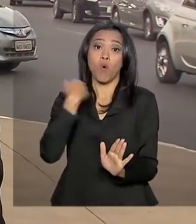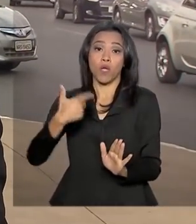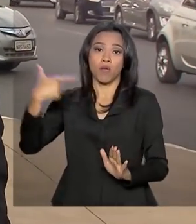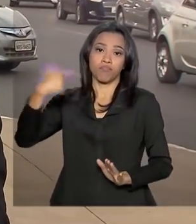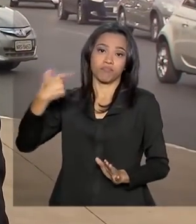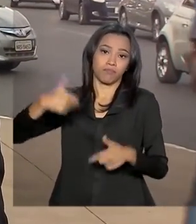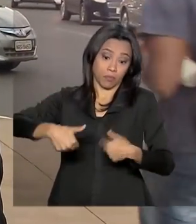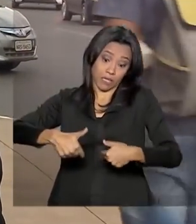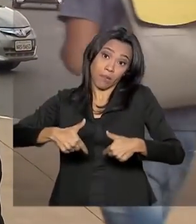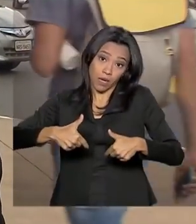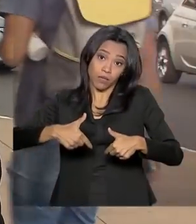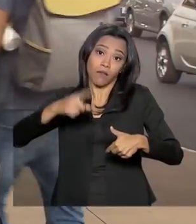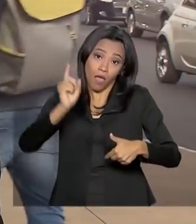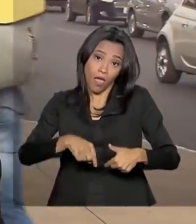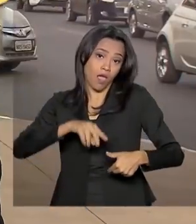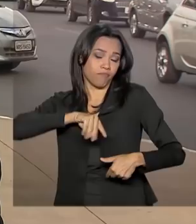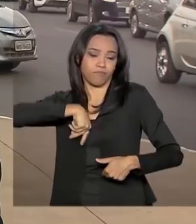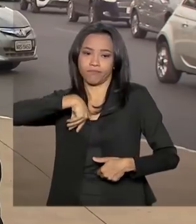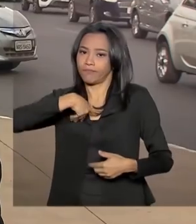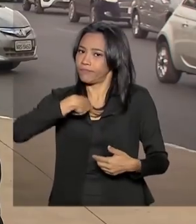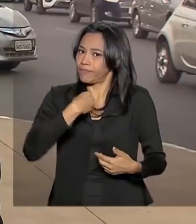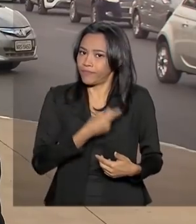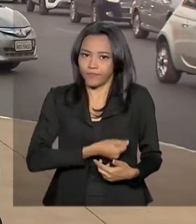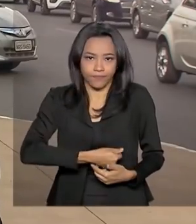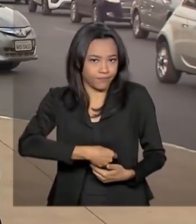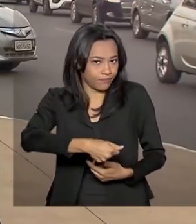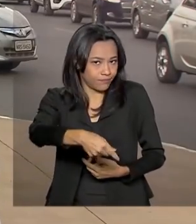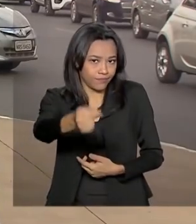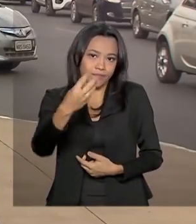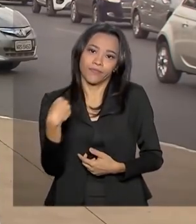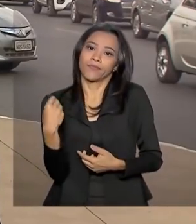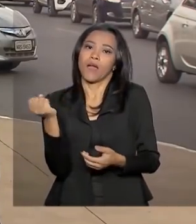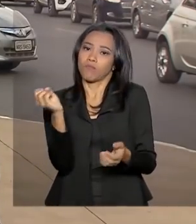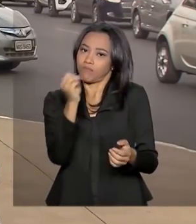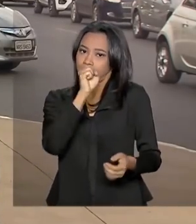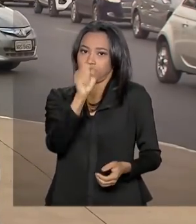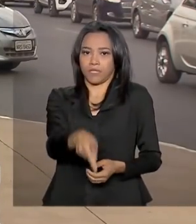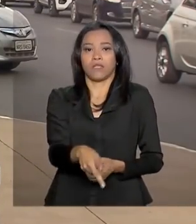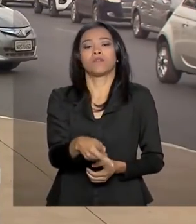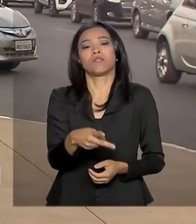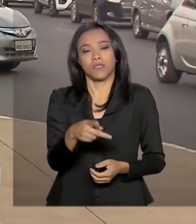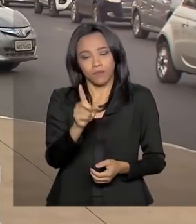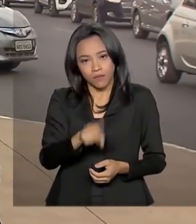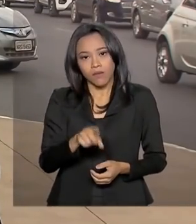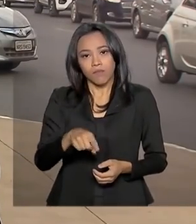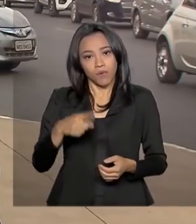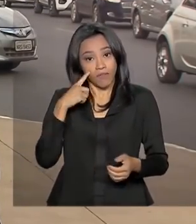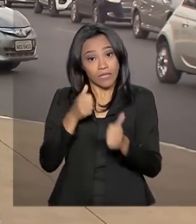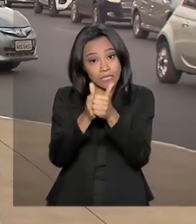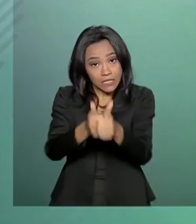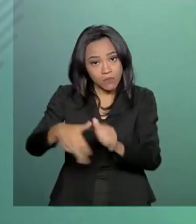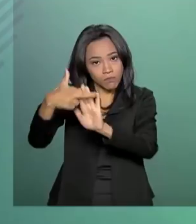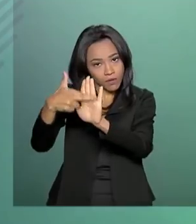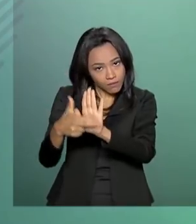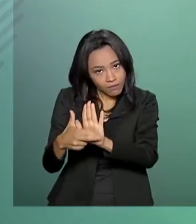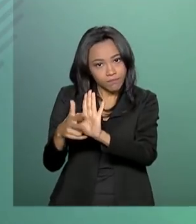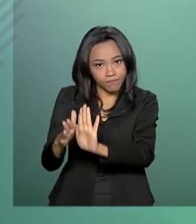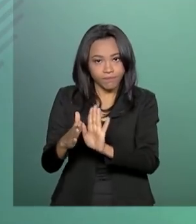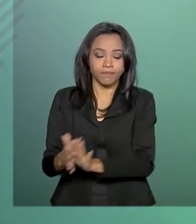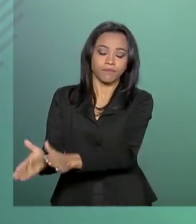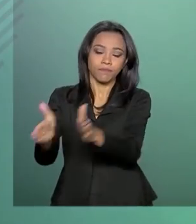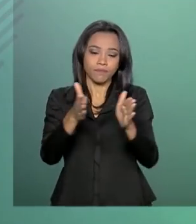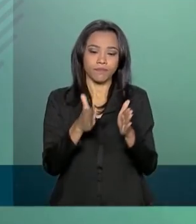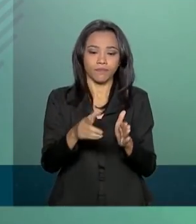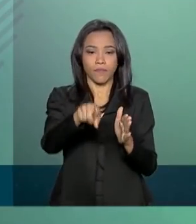a pensão será vitalícia e vai corresponder a 100% da média das remunerações do policial. Em resumo,